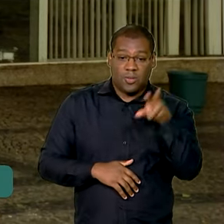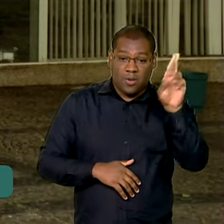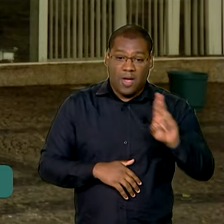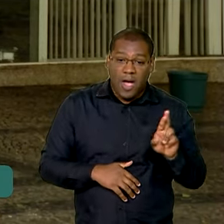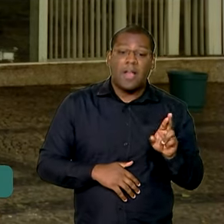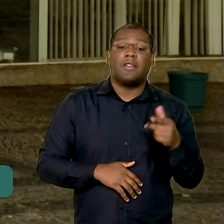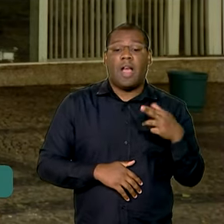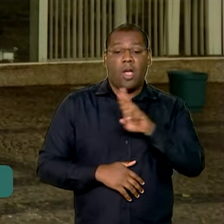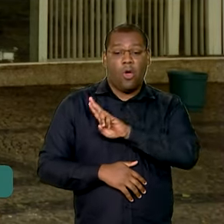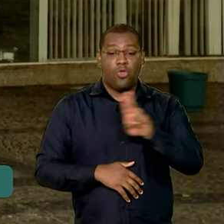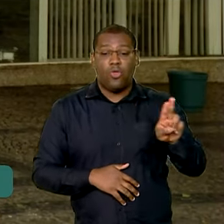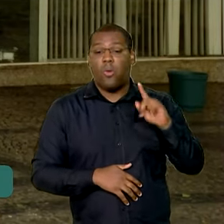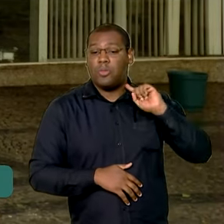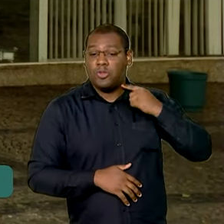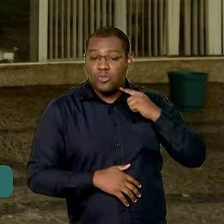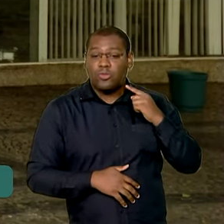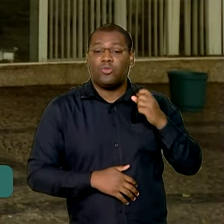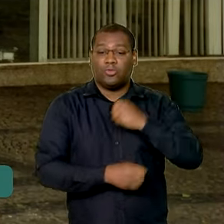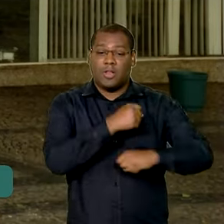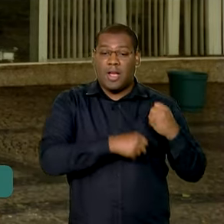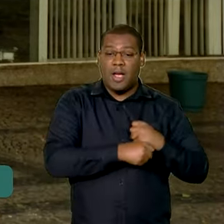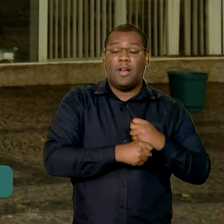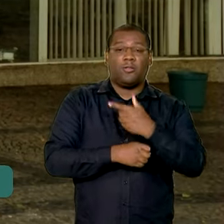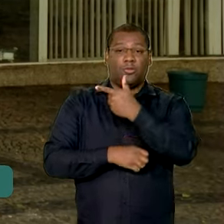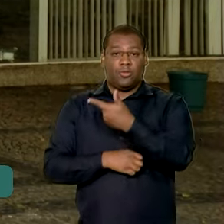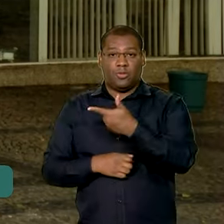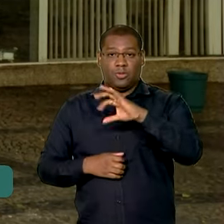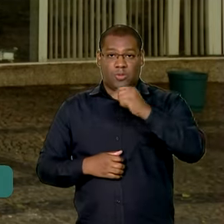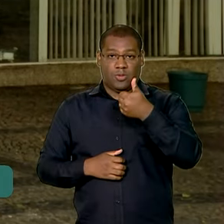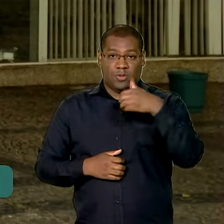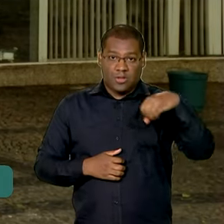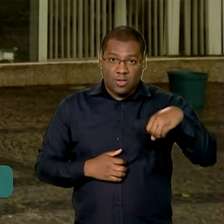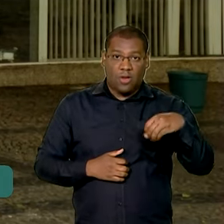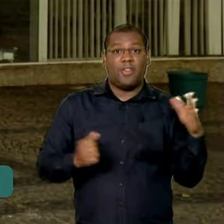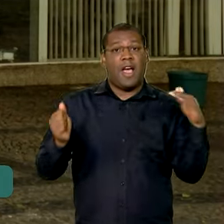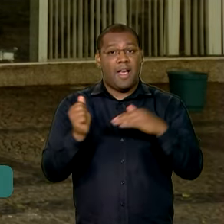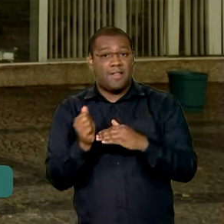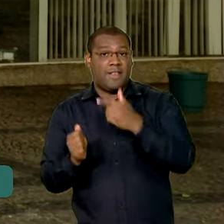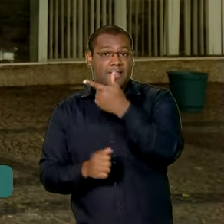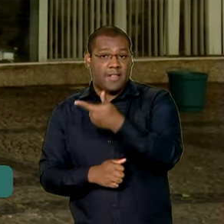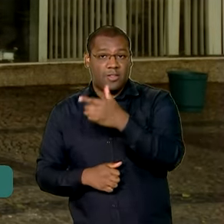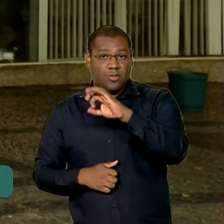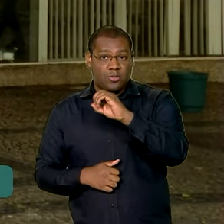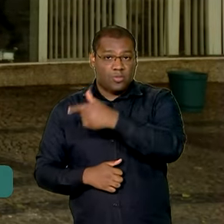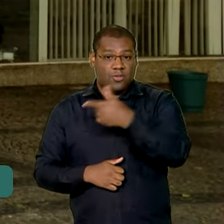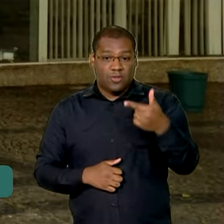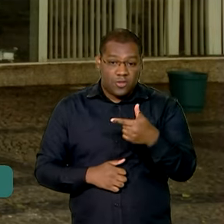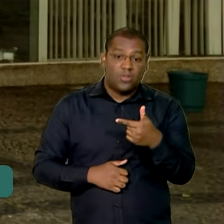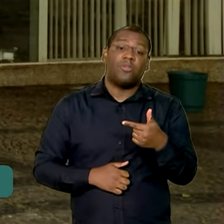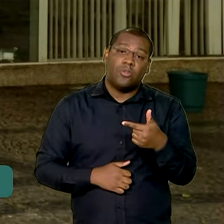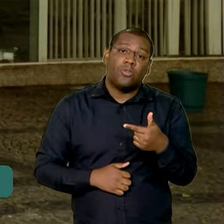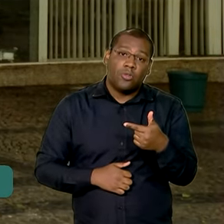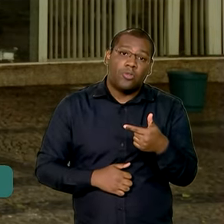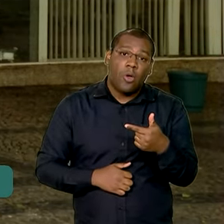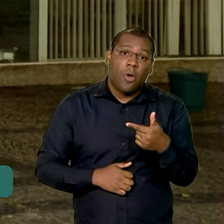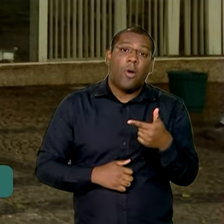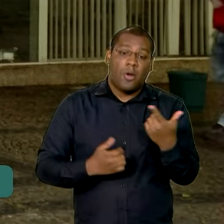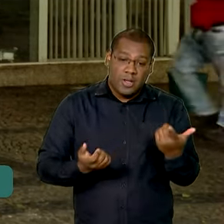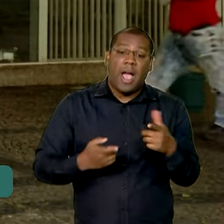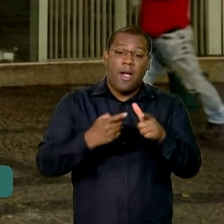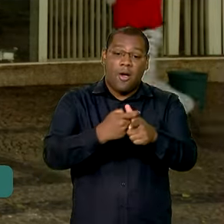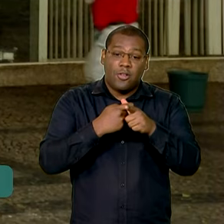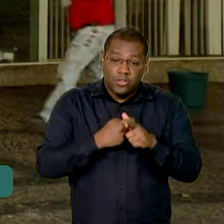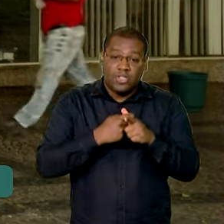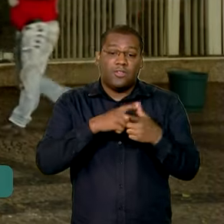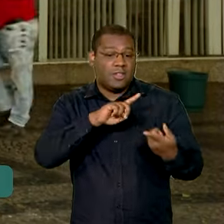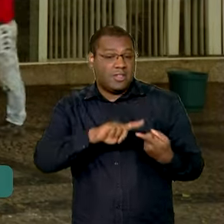2019 e 2022. Essa é uma grande oportunidade porque quem consegue renegociar as dívidas por meio do Desenrola